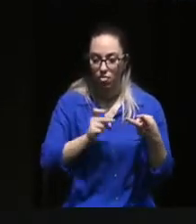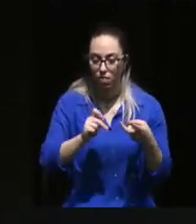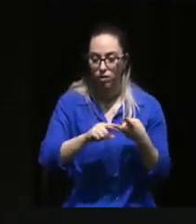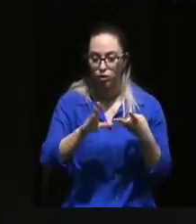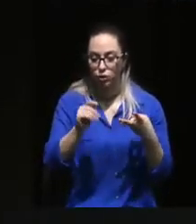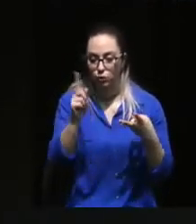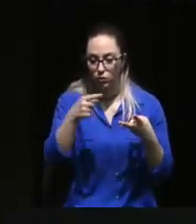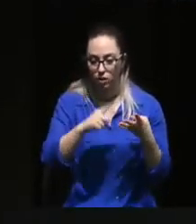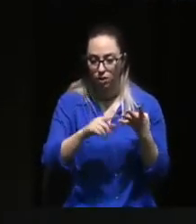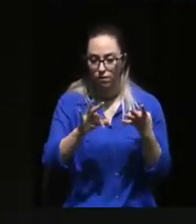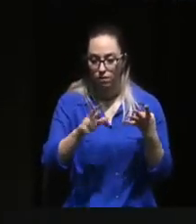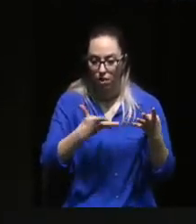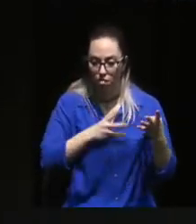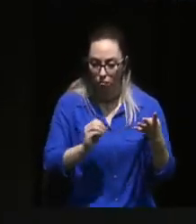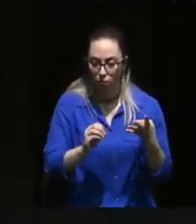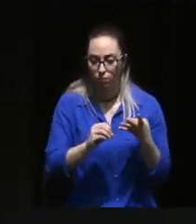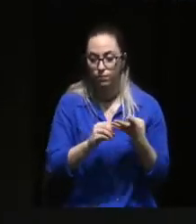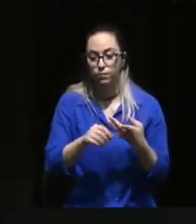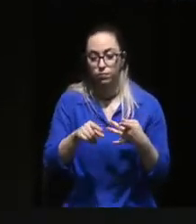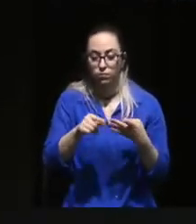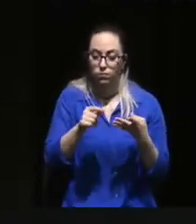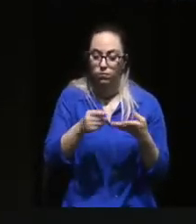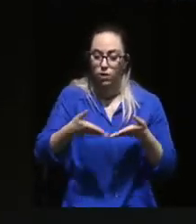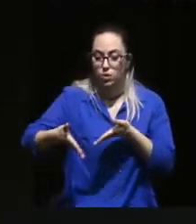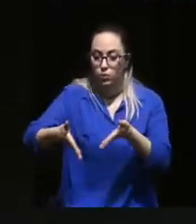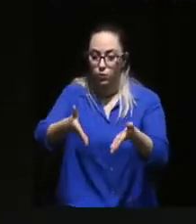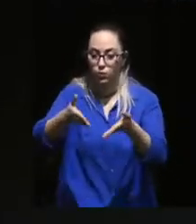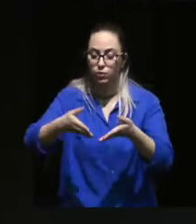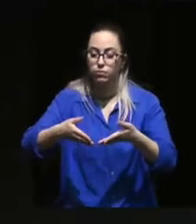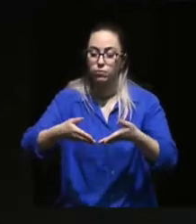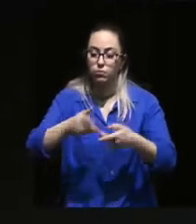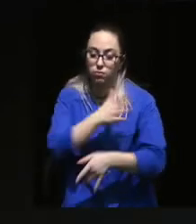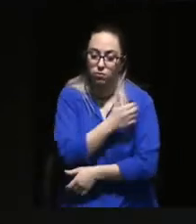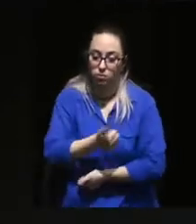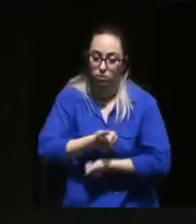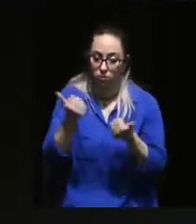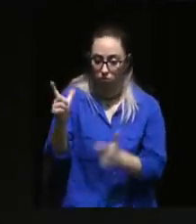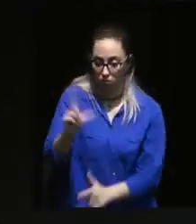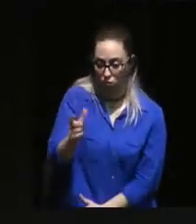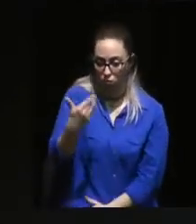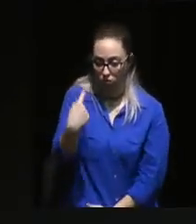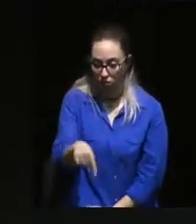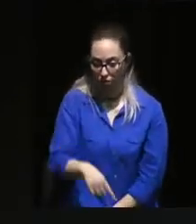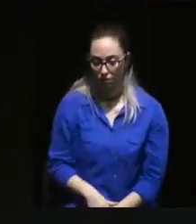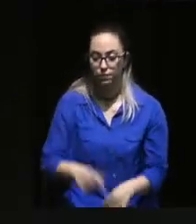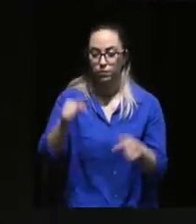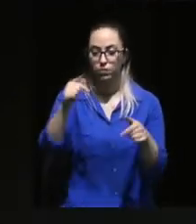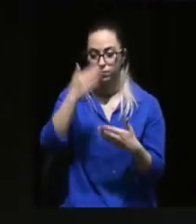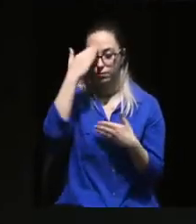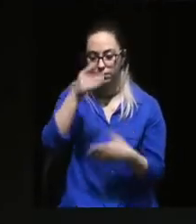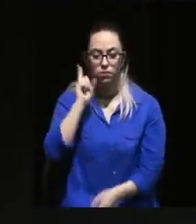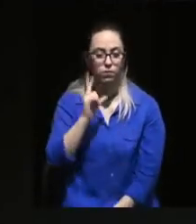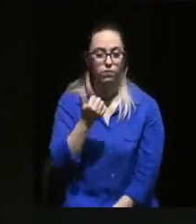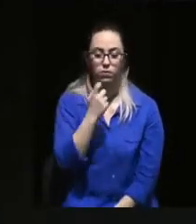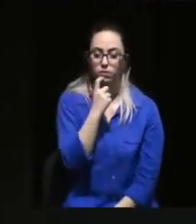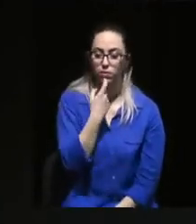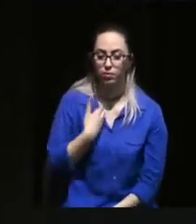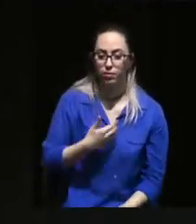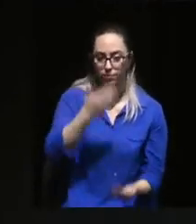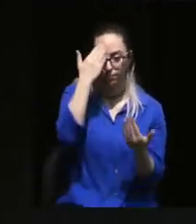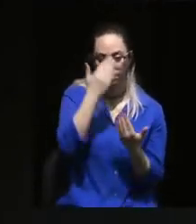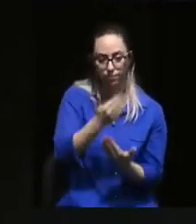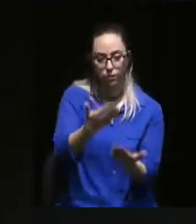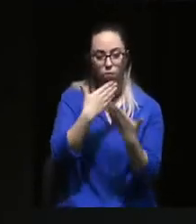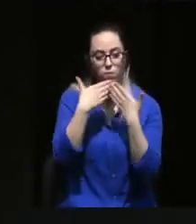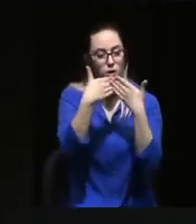José Barneto e Fernando dos Reis, escritos nas ruas de Lisboa. Hoje celebramos o 25 de Abril, agradecendo a todas e a todos